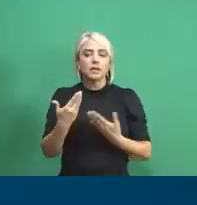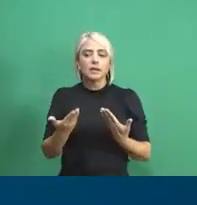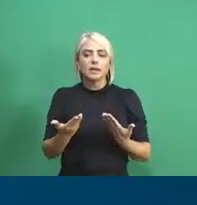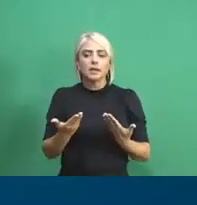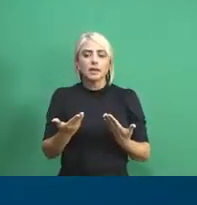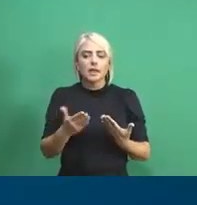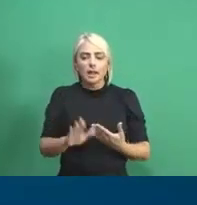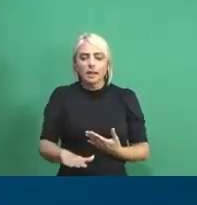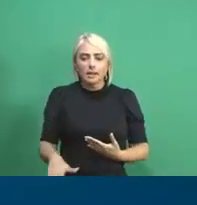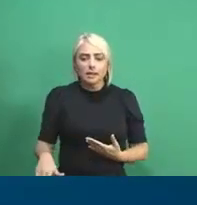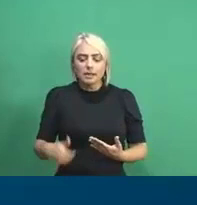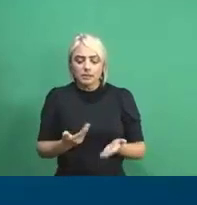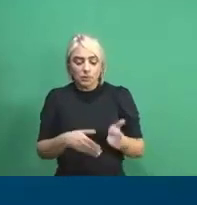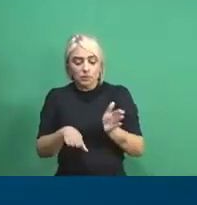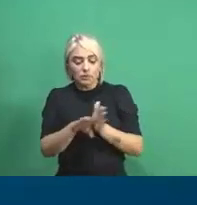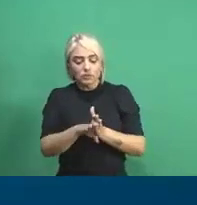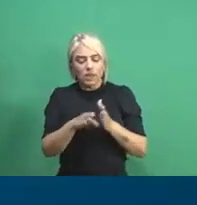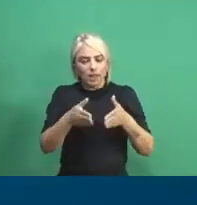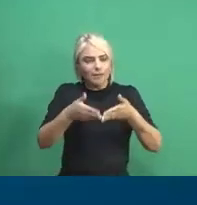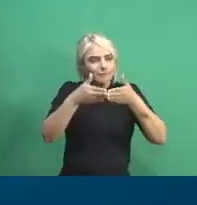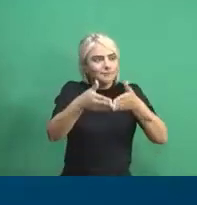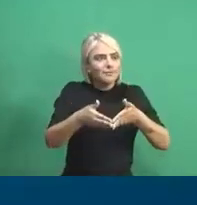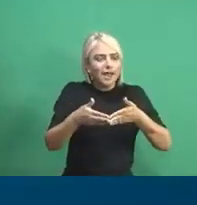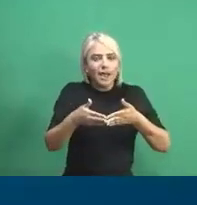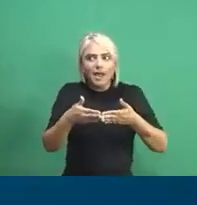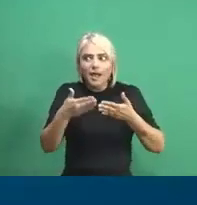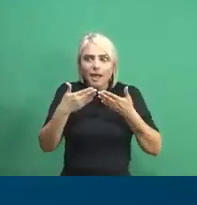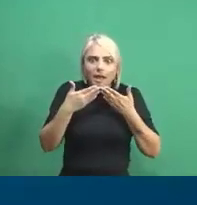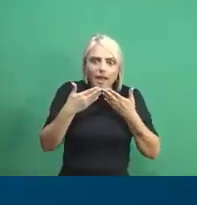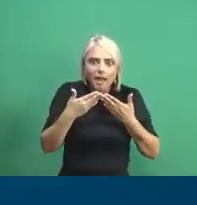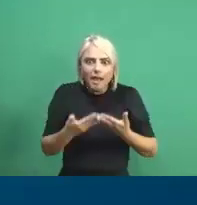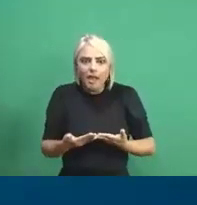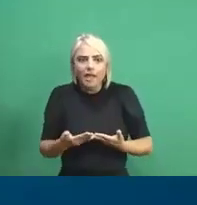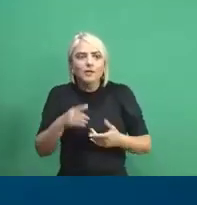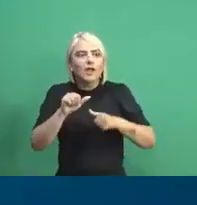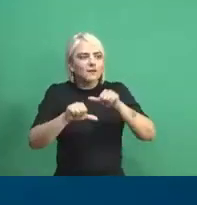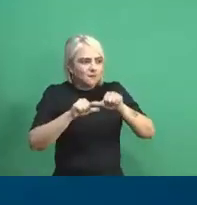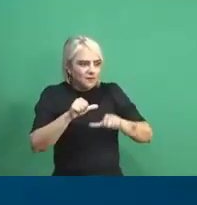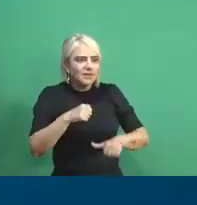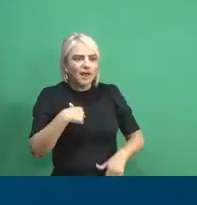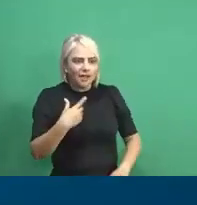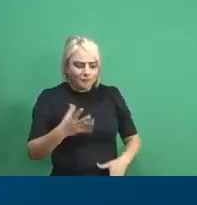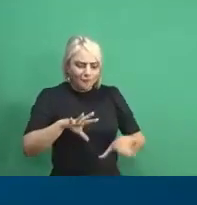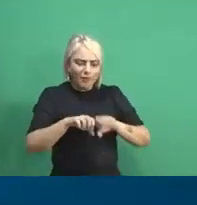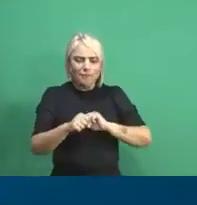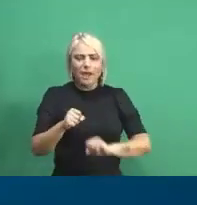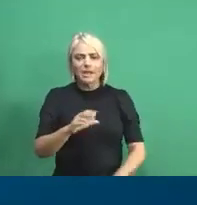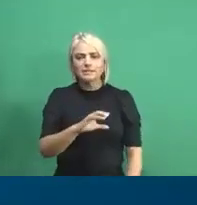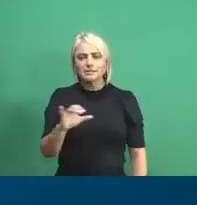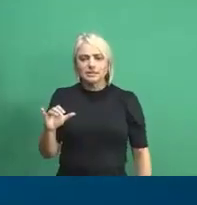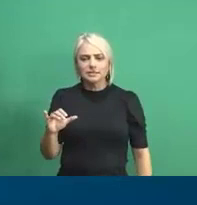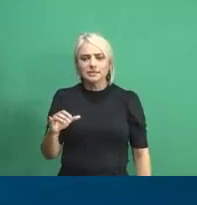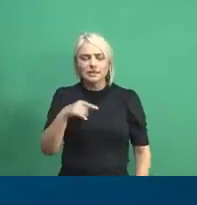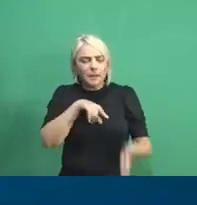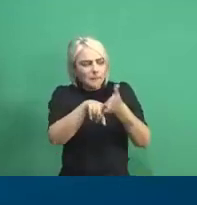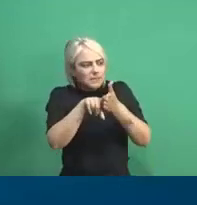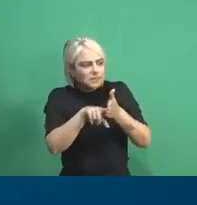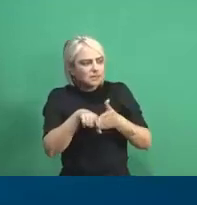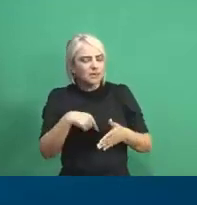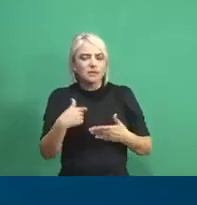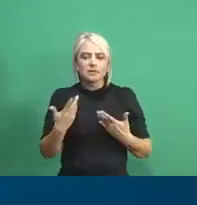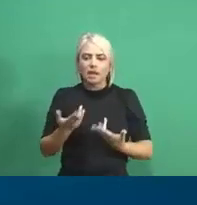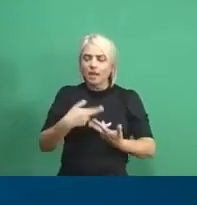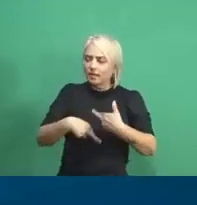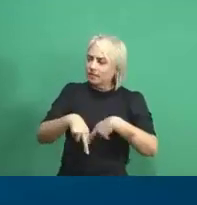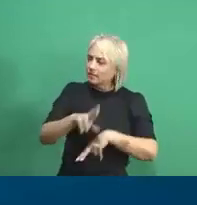essas crianças que quando chegam no bar, quando vê a expedição, elas dizem eu quero me tornar pesquisador, eu quero ser um cientista. Então, a grande